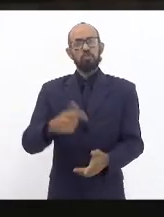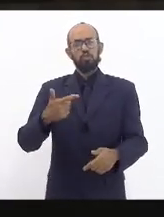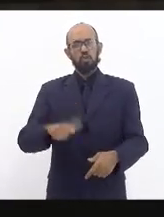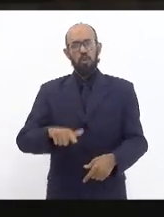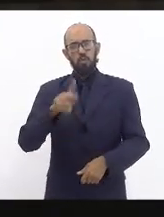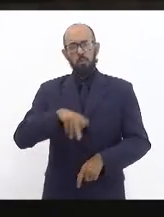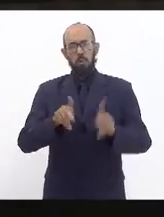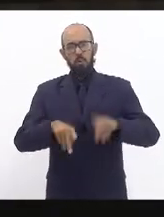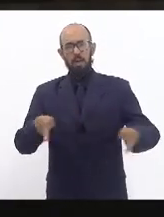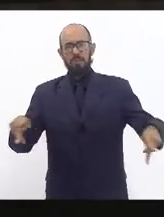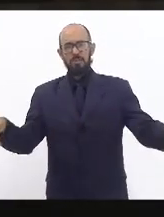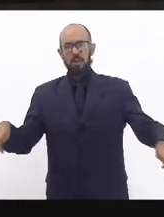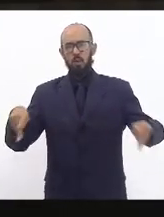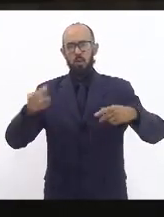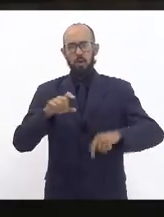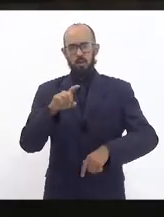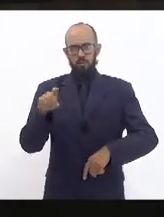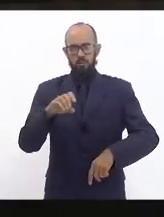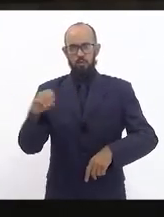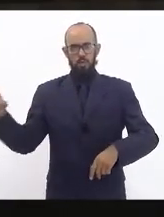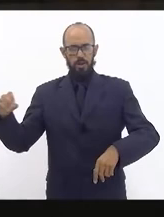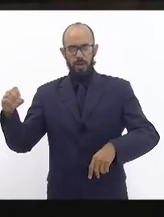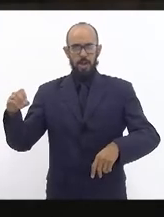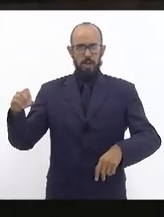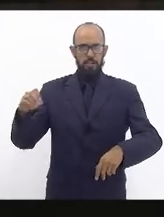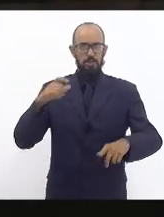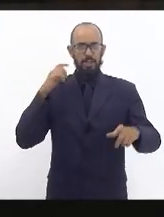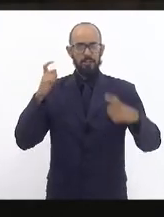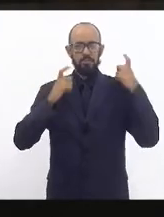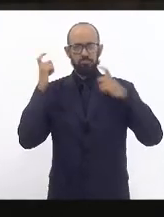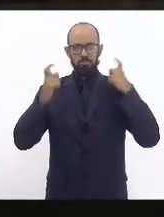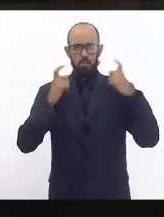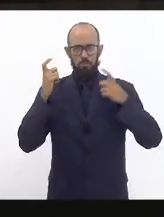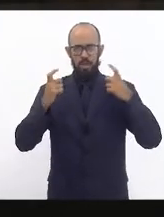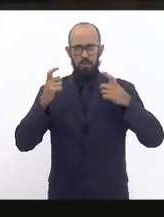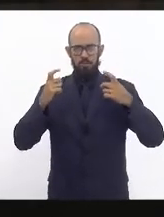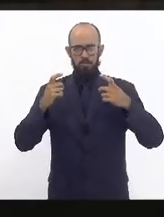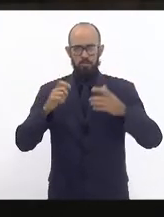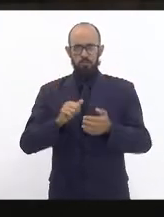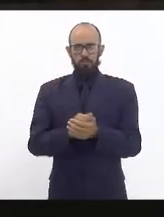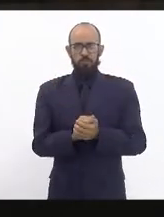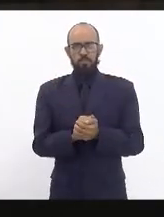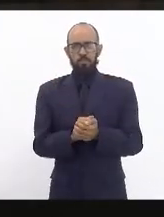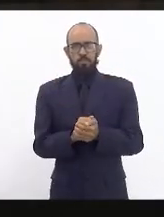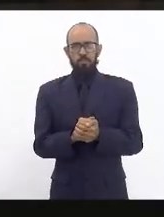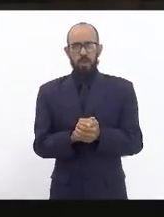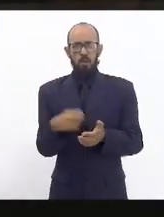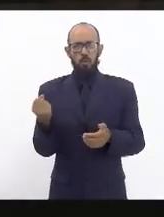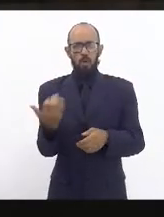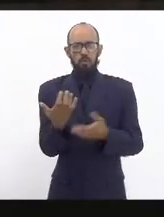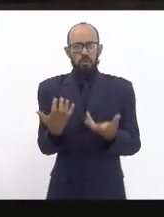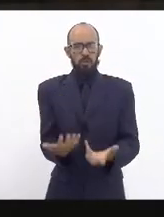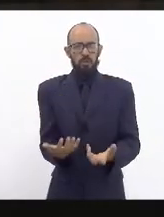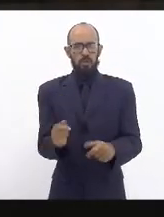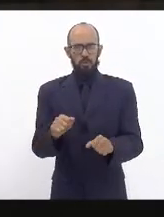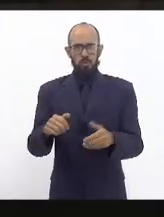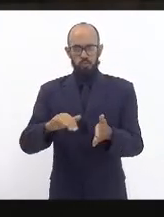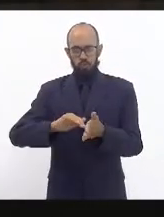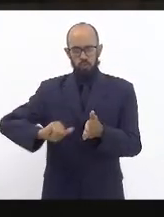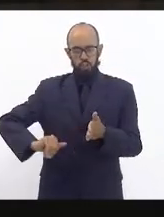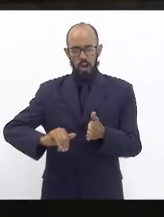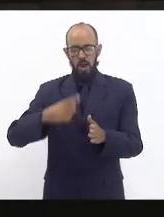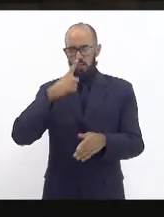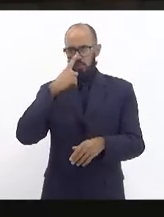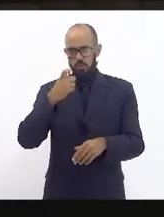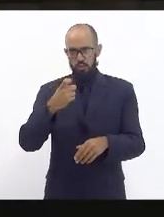porque tudo que é coisa ruim lembra um lado da nossa região da Zona Oeste quando queriam tirar o lixão lá de